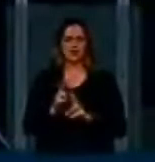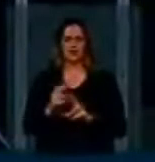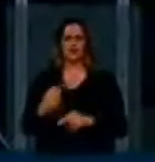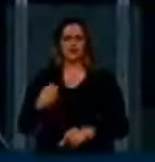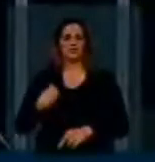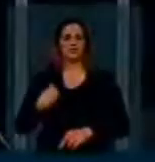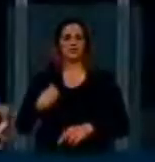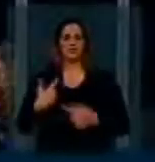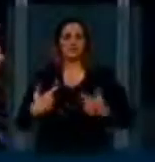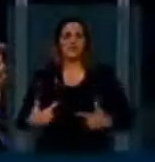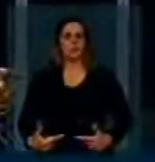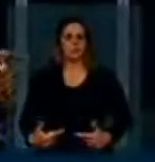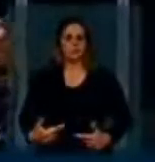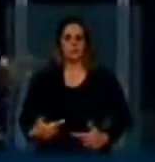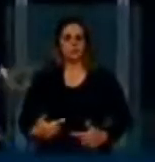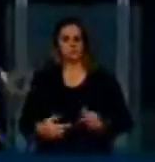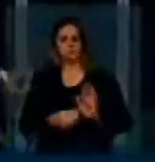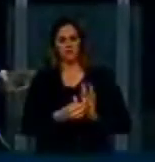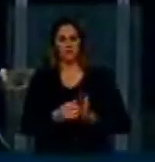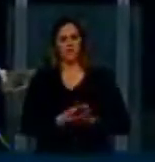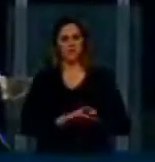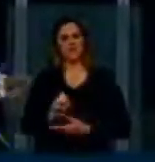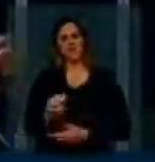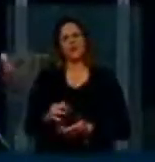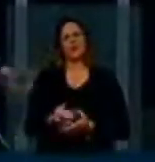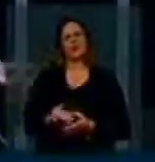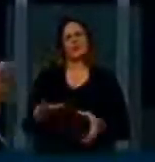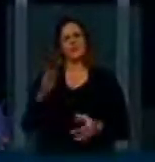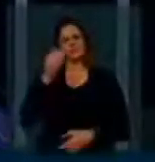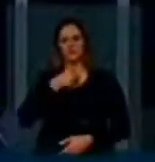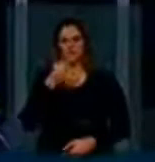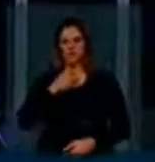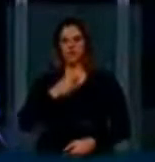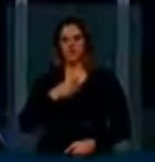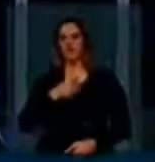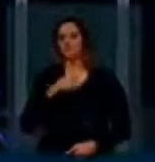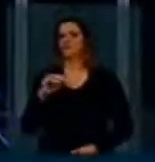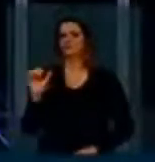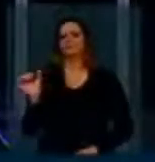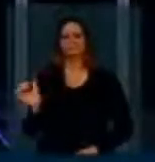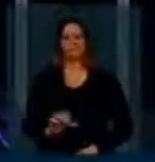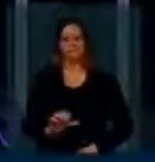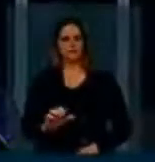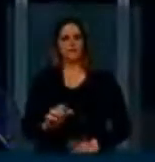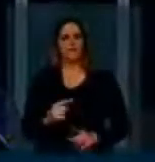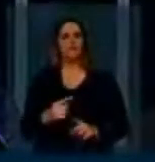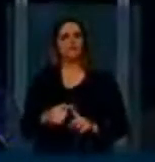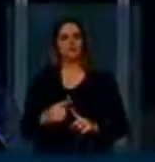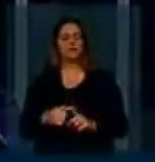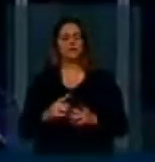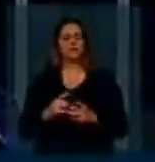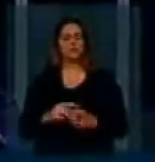maneira, enfraquecê-la ou abrir nela brechas, significa permitir que se entregue aos